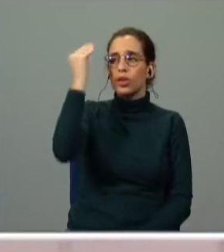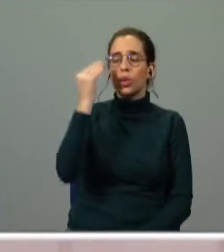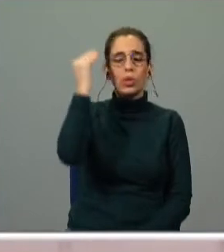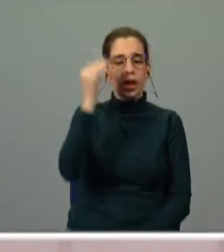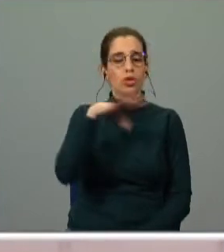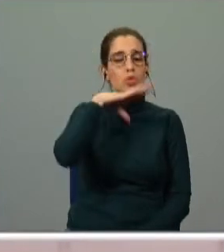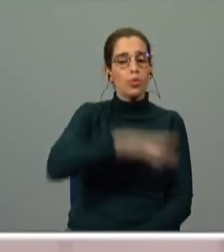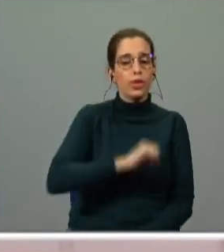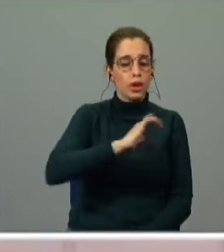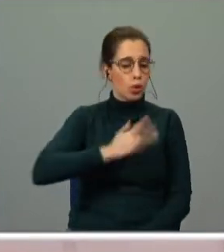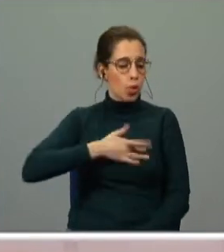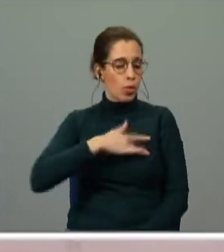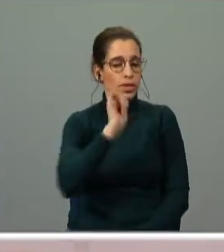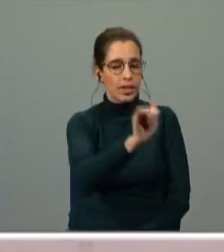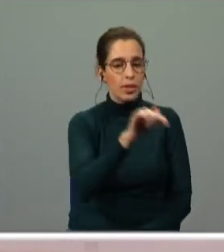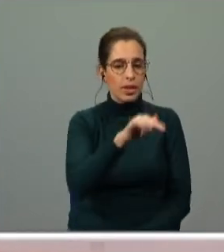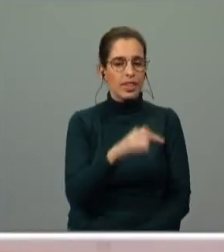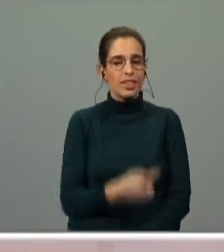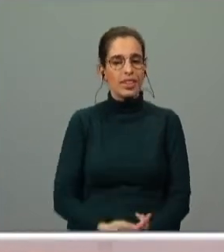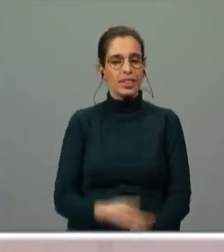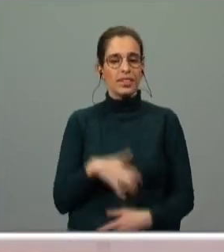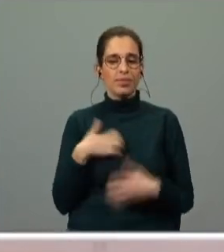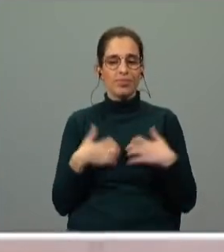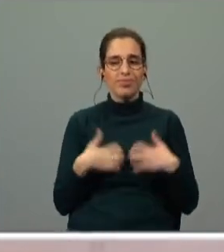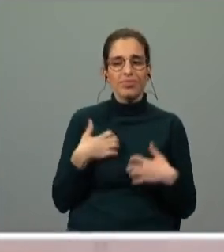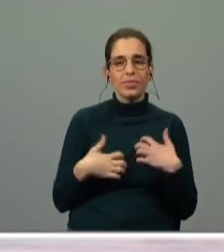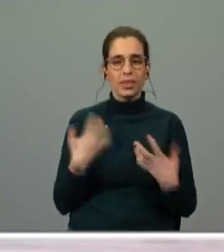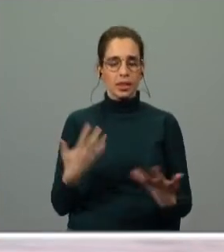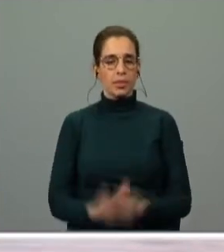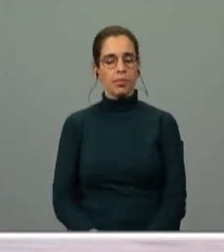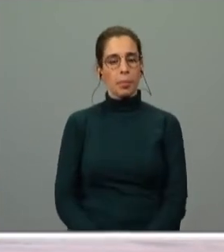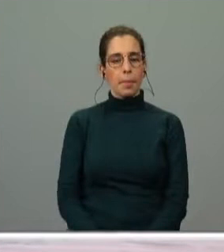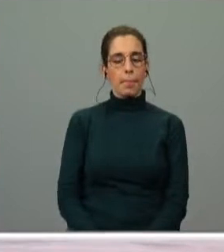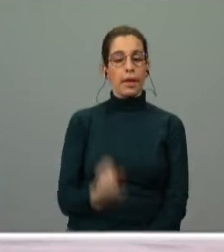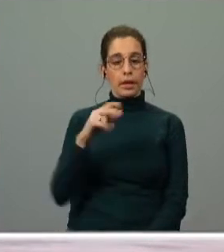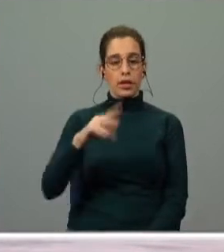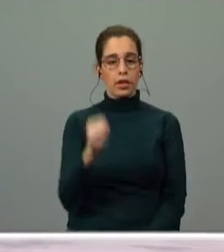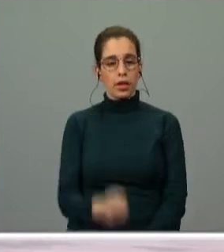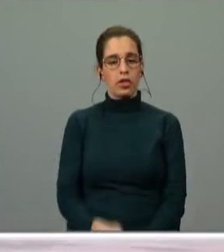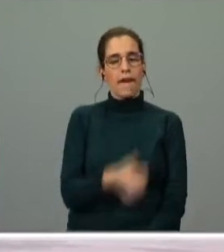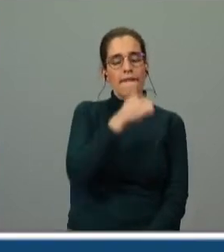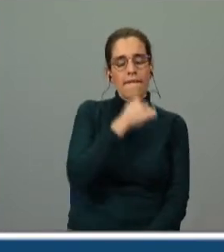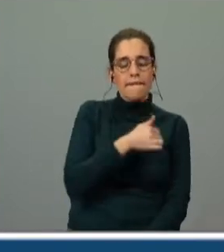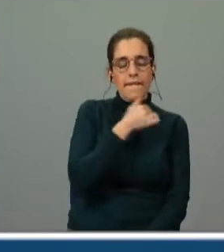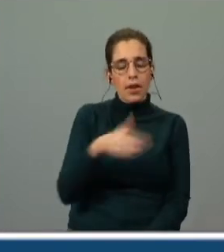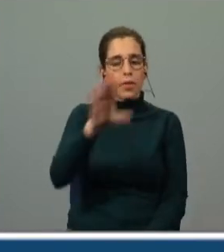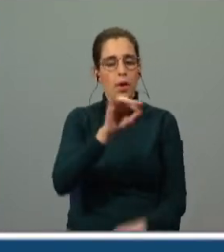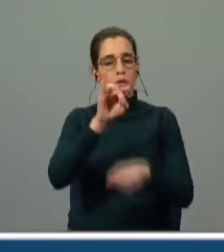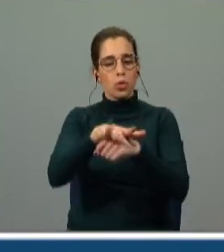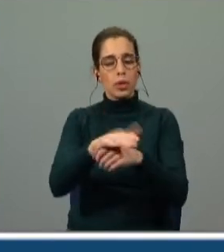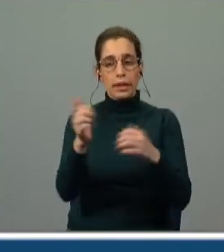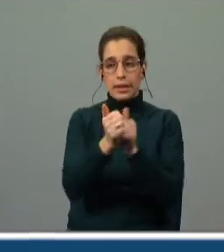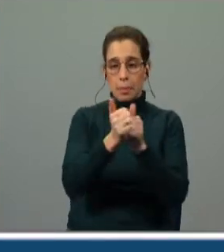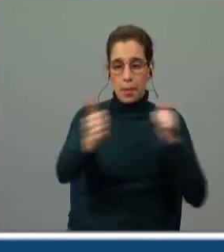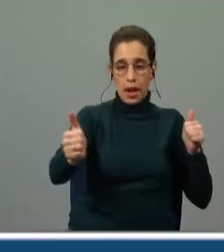E isso era aquilo que a incomodava mais. Então, Inês sofre mais por se separar daqueles que ama do que pela própria morte.